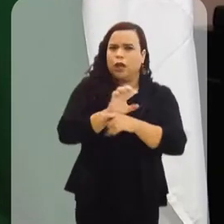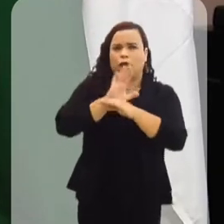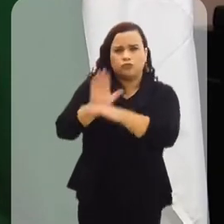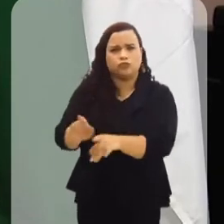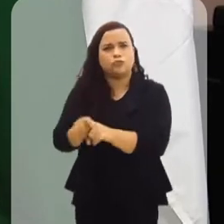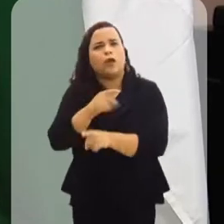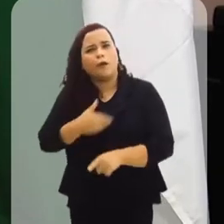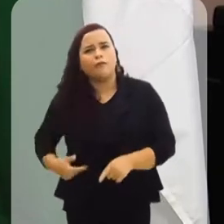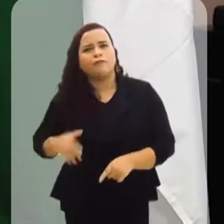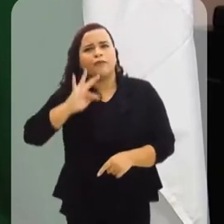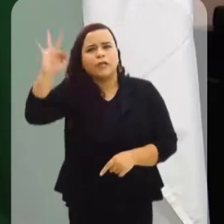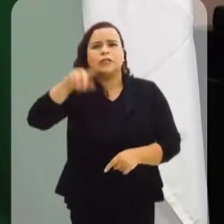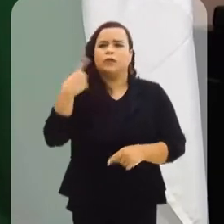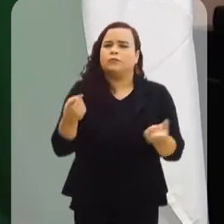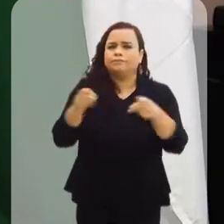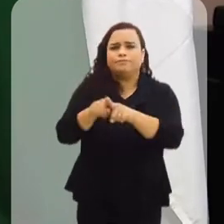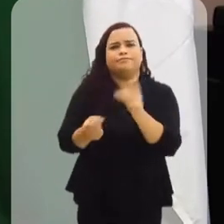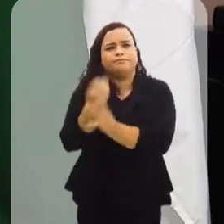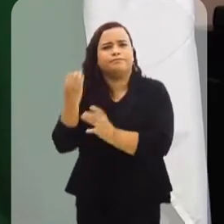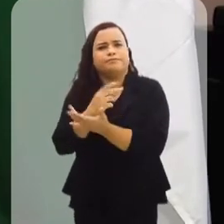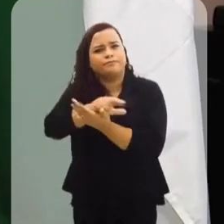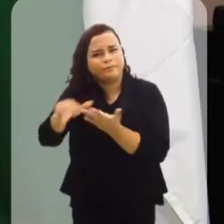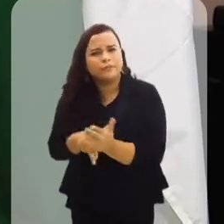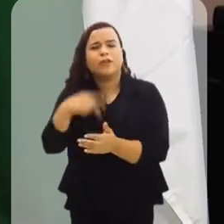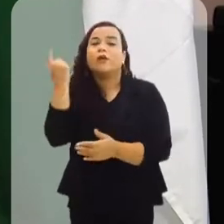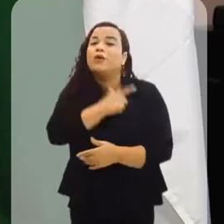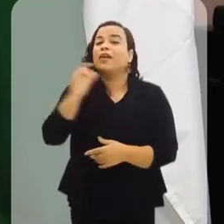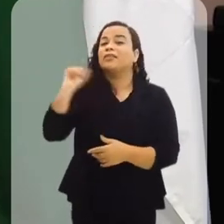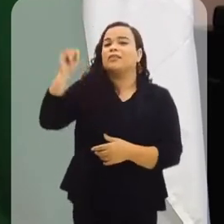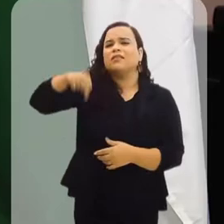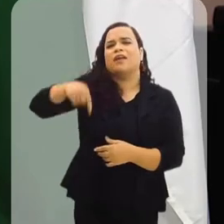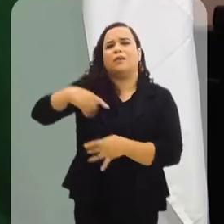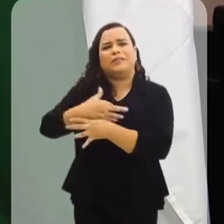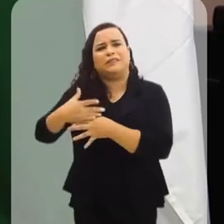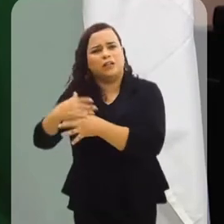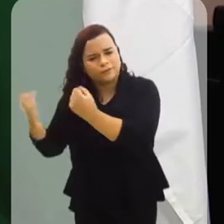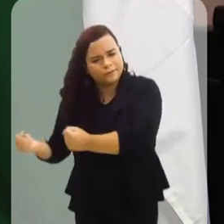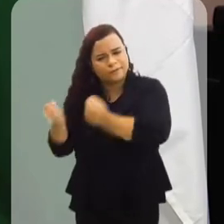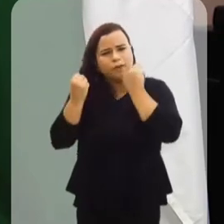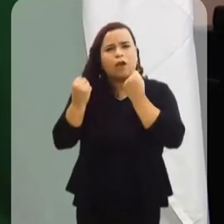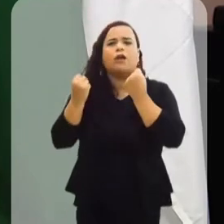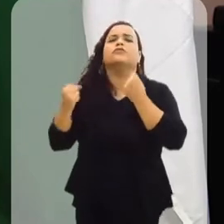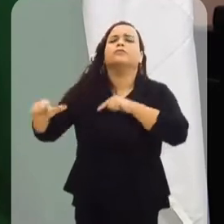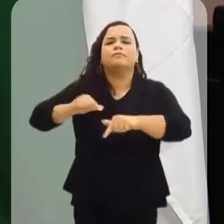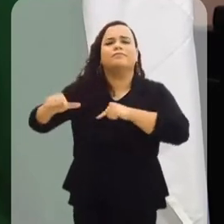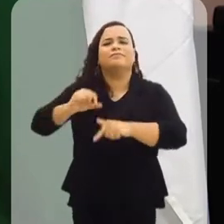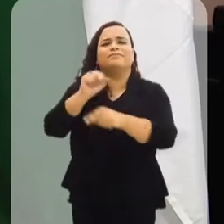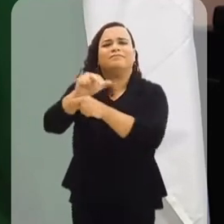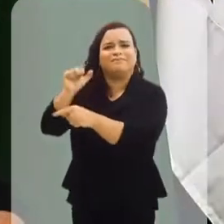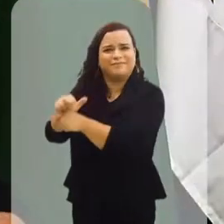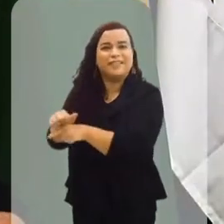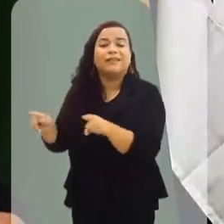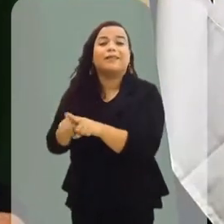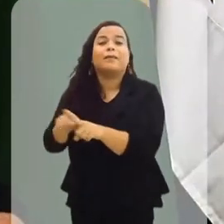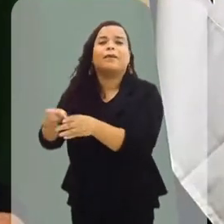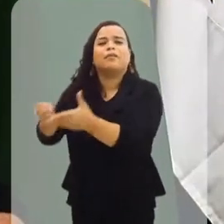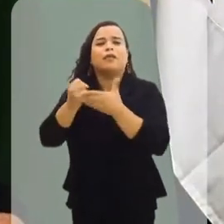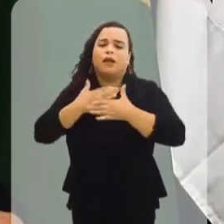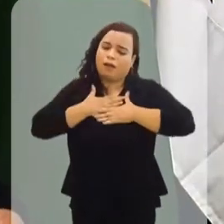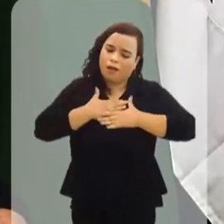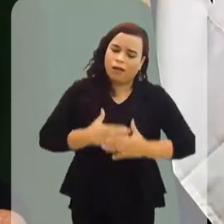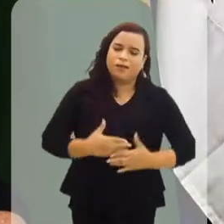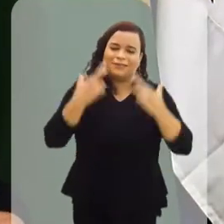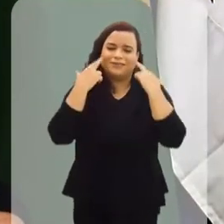ajuda do Estado, do governo federal, em fazer parcerias para ter em Itaguaí uma cidade forte de emprego e, com isso,